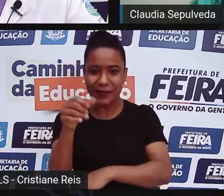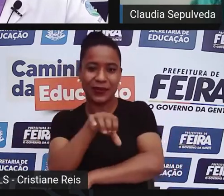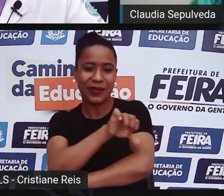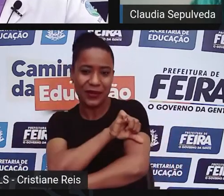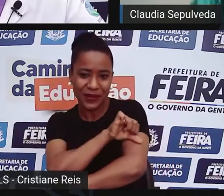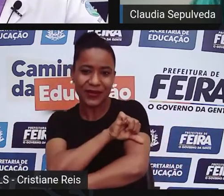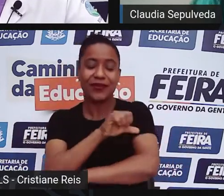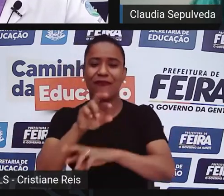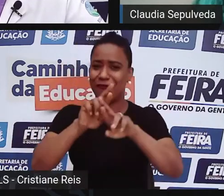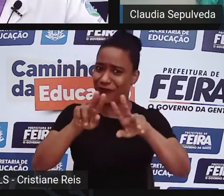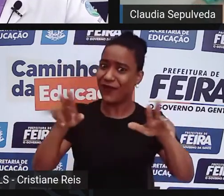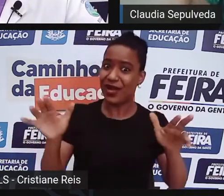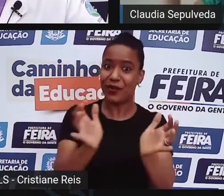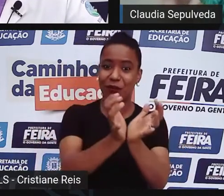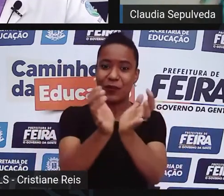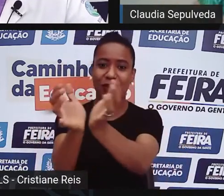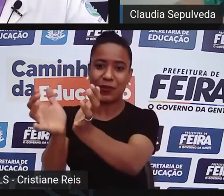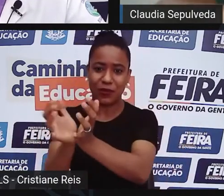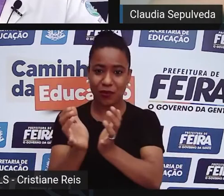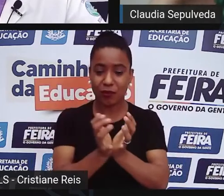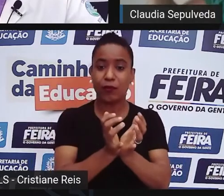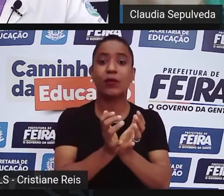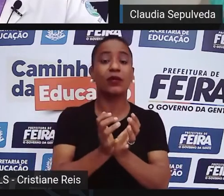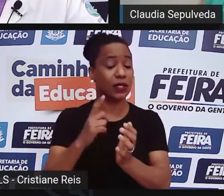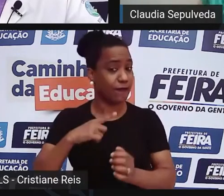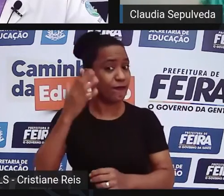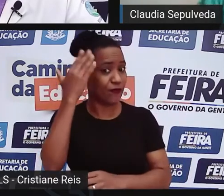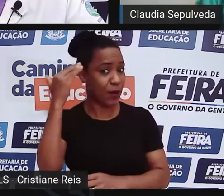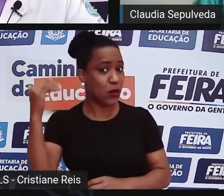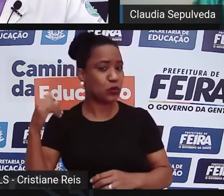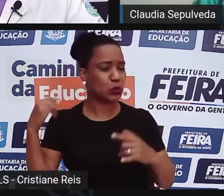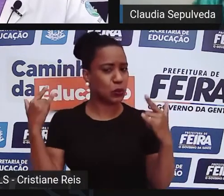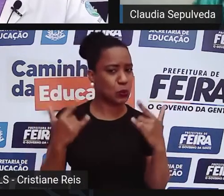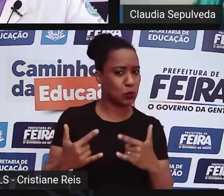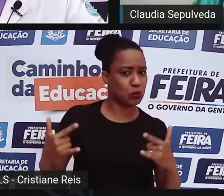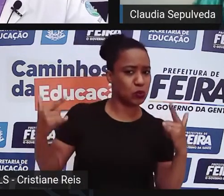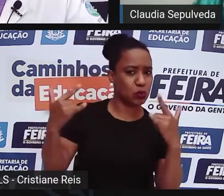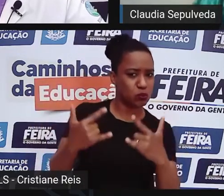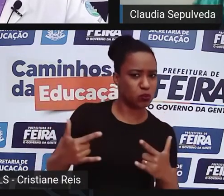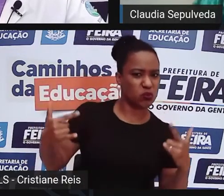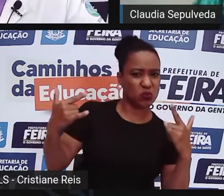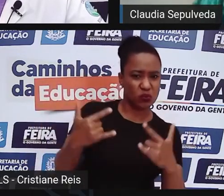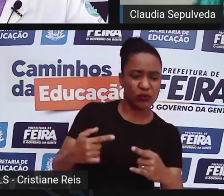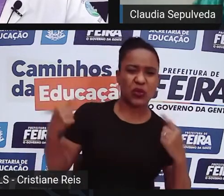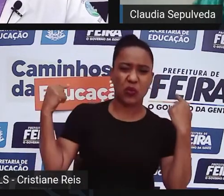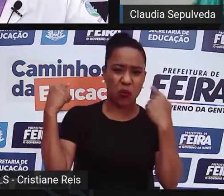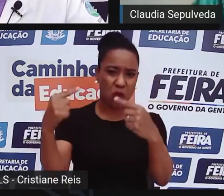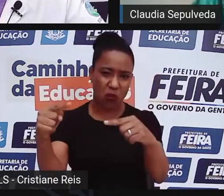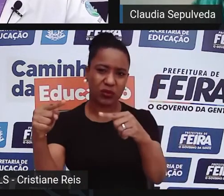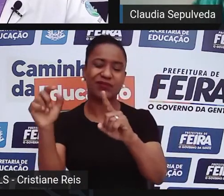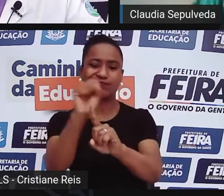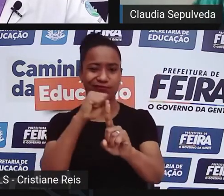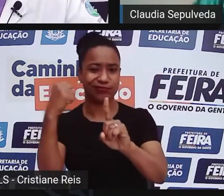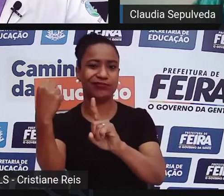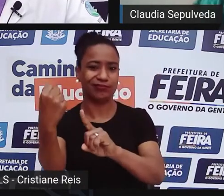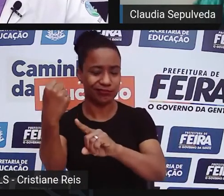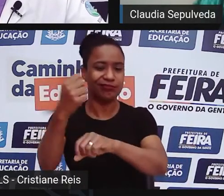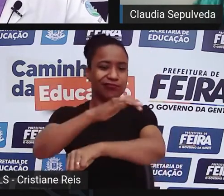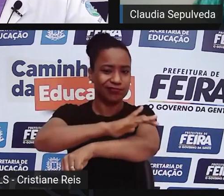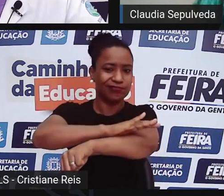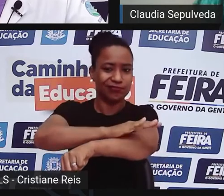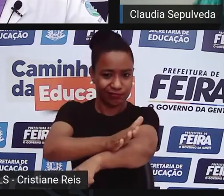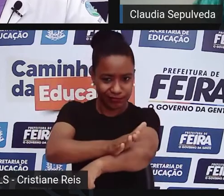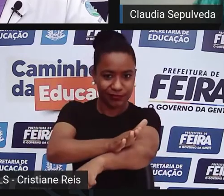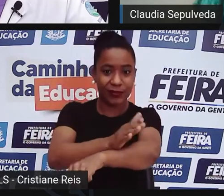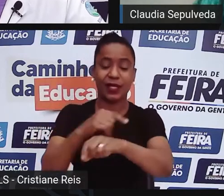narracionais, Baco Estudo e Blues são os mais tradicionais, mas eles têm aí os MCs todos falando sobre isso, é importante levantar também, assim como a gente tem uma literatura